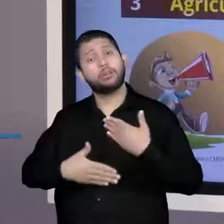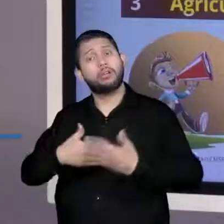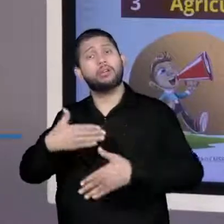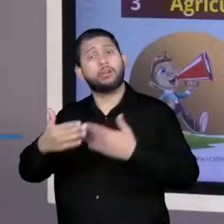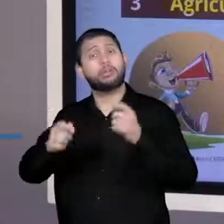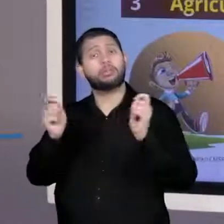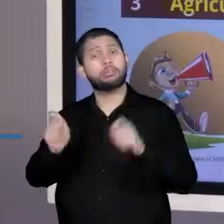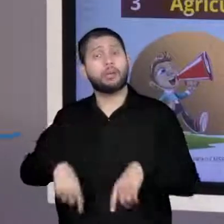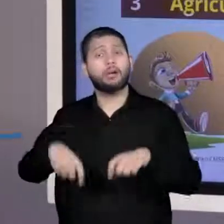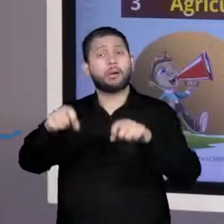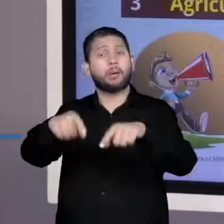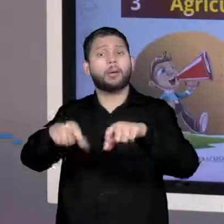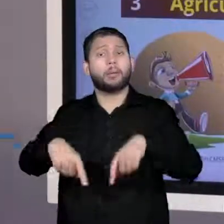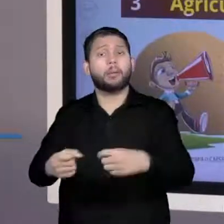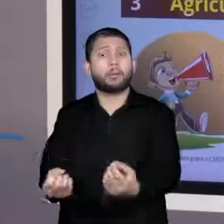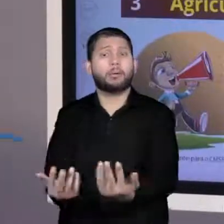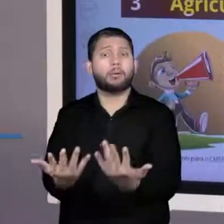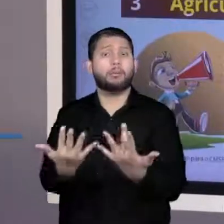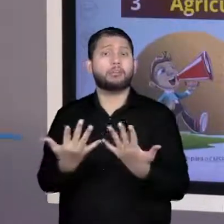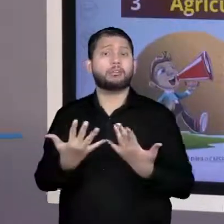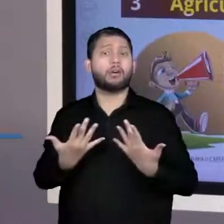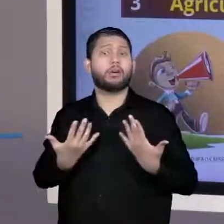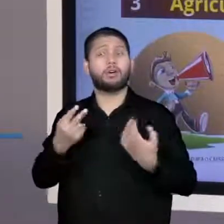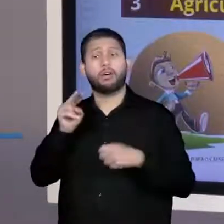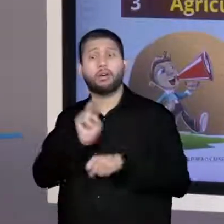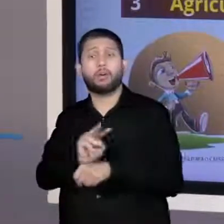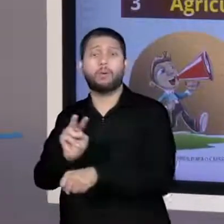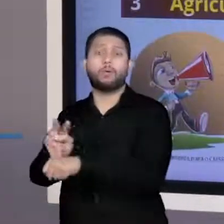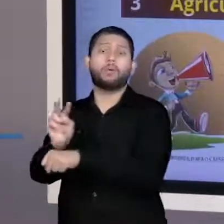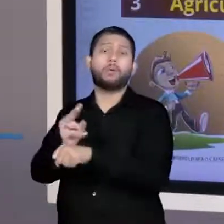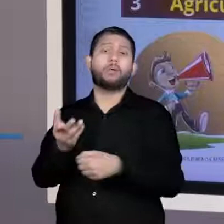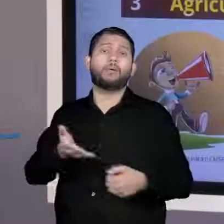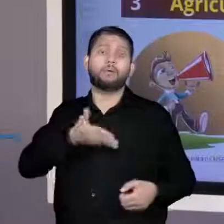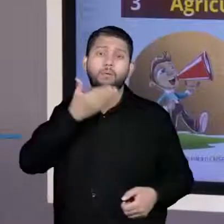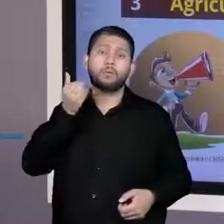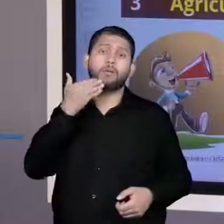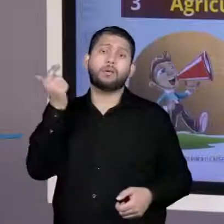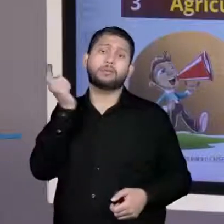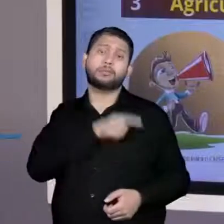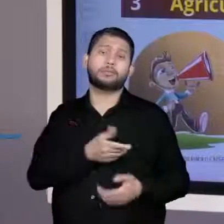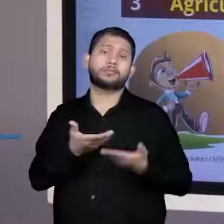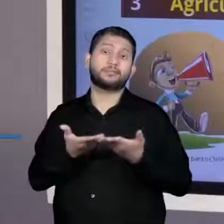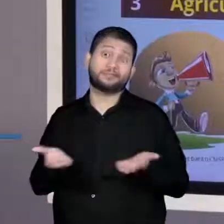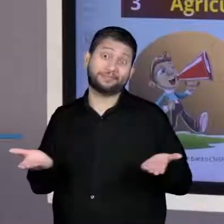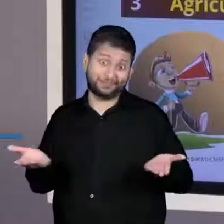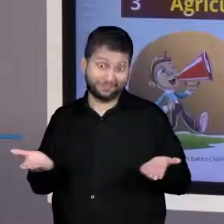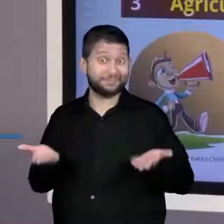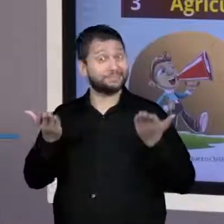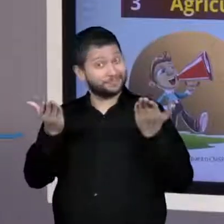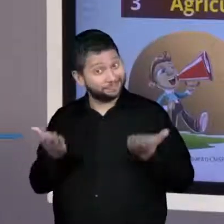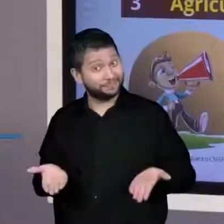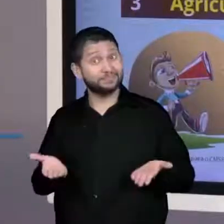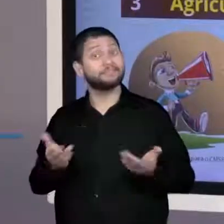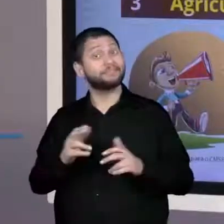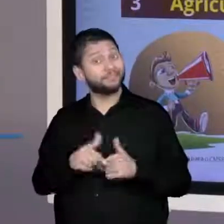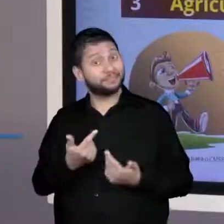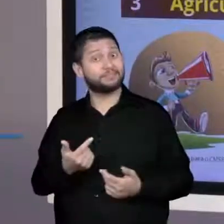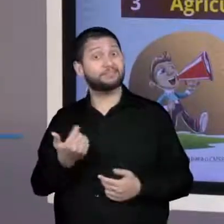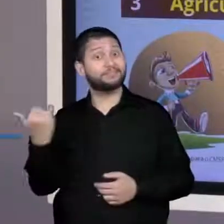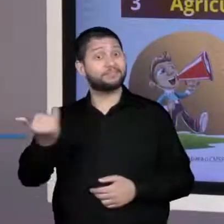pode plantar e colher e ele pode ter esses animais com fácil acesso a partir da domestificação.